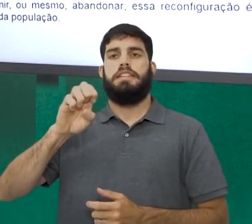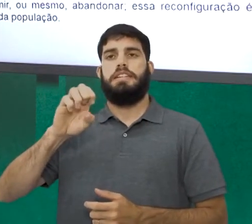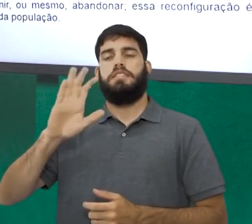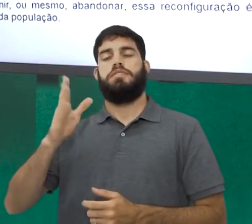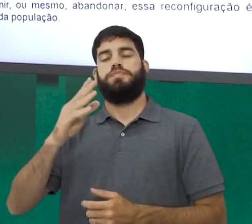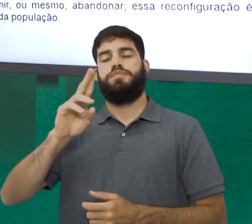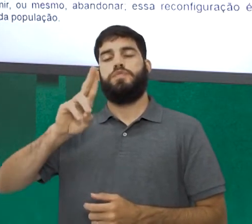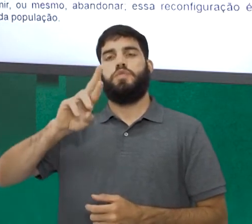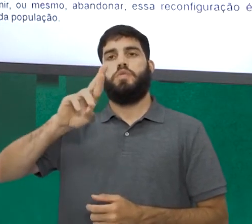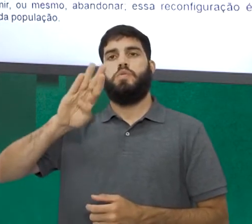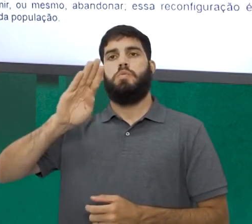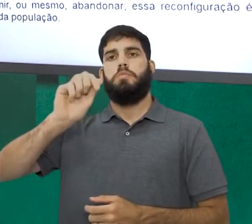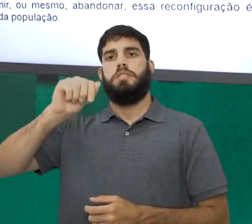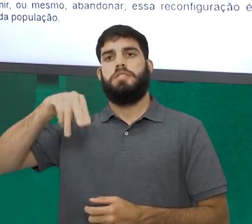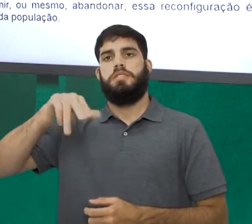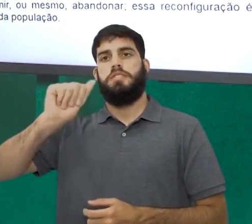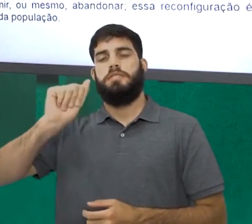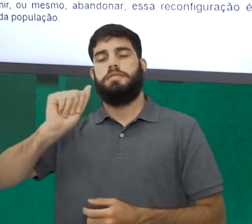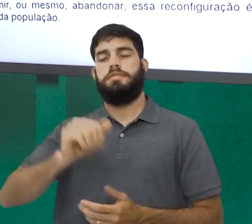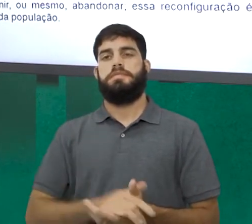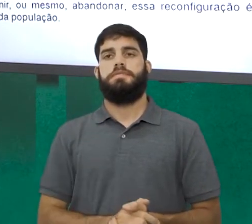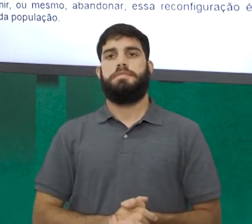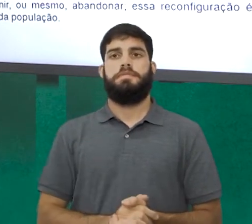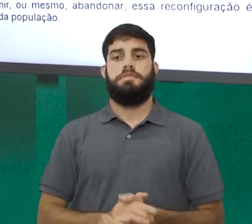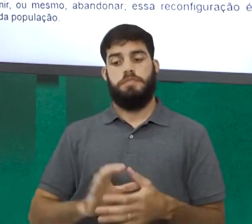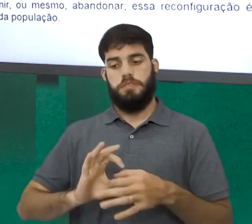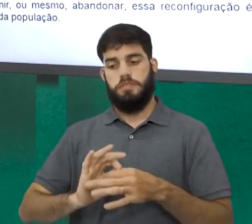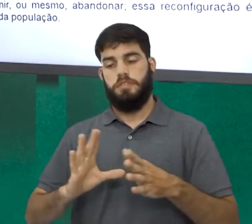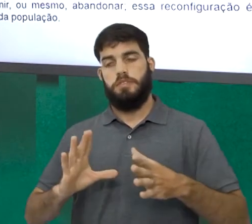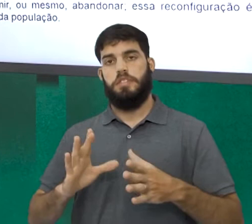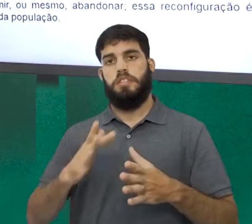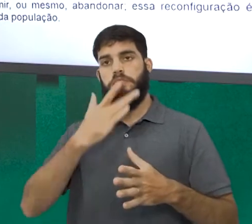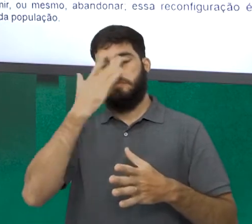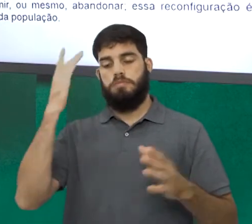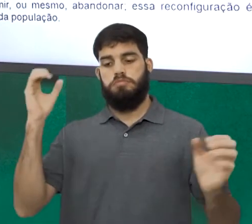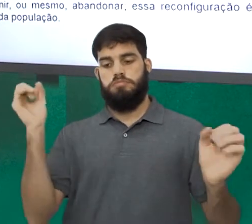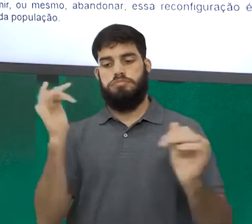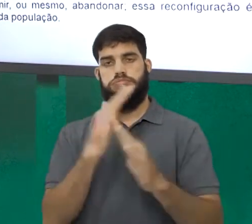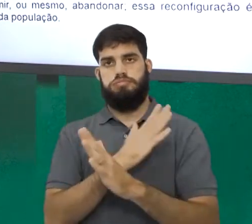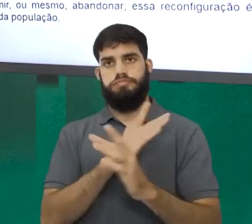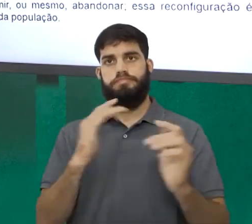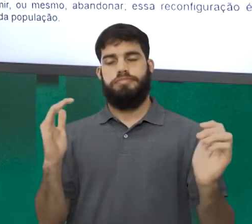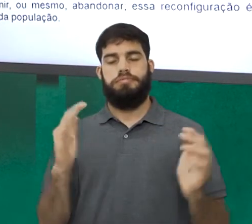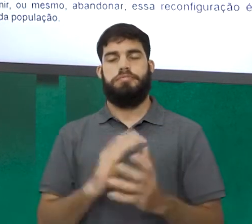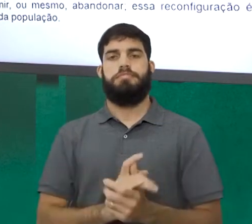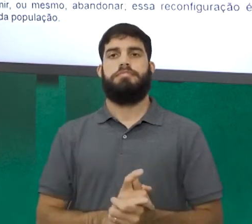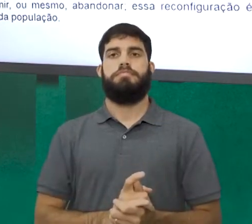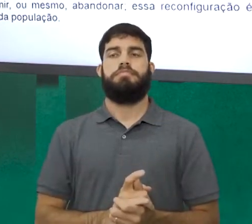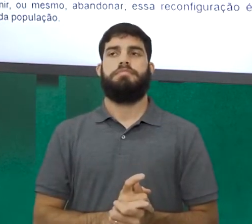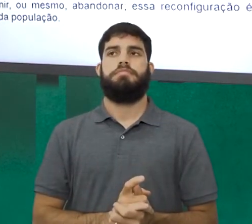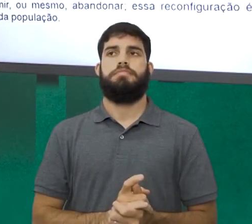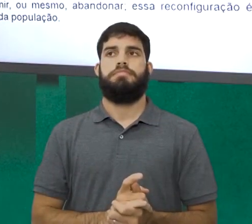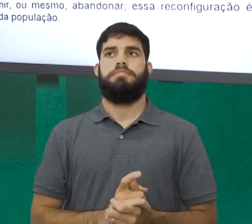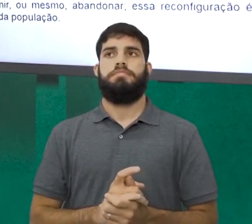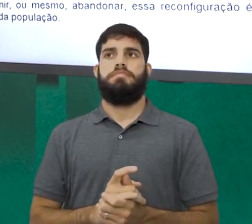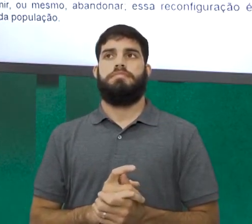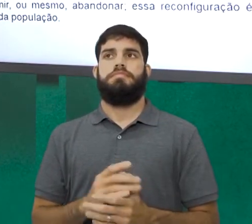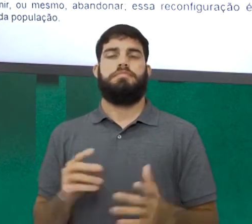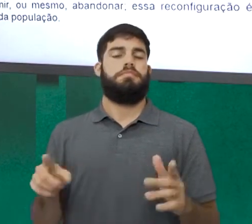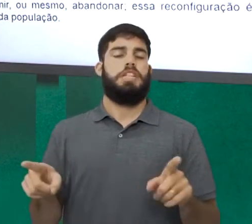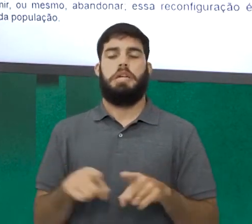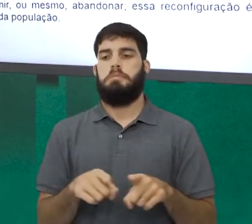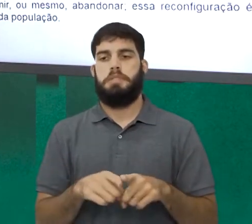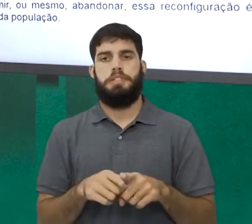entre as cidades, permite o quê? O fluxo de pessoas, recursos, outros, informações, mercadorias,